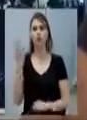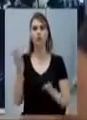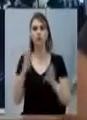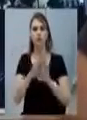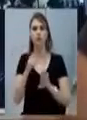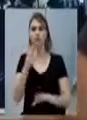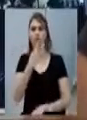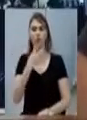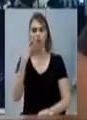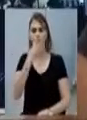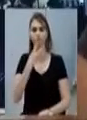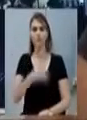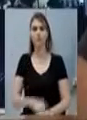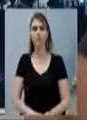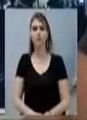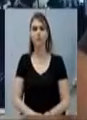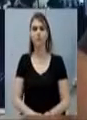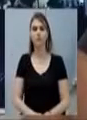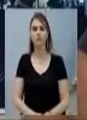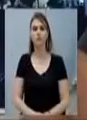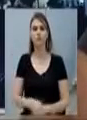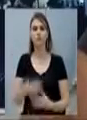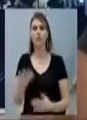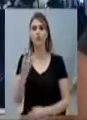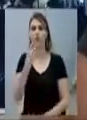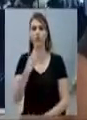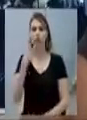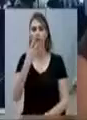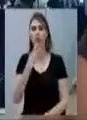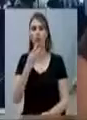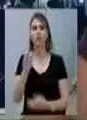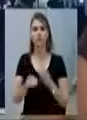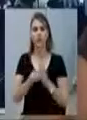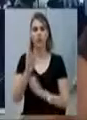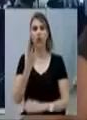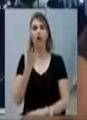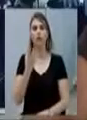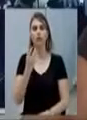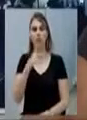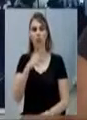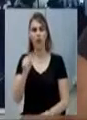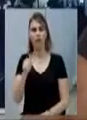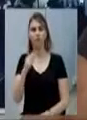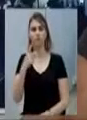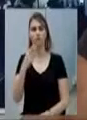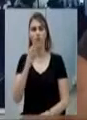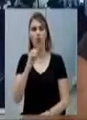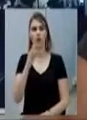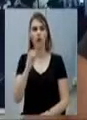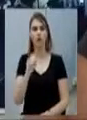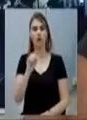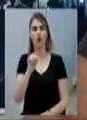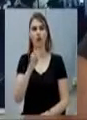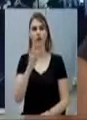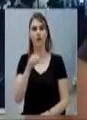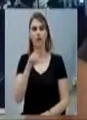de 24 horas. Então, 24 horas, na época que foi criado, era um pronto atendimento, e precisava ser criado